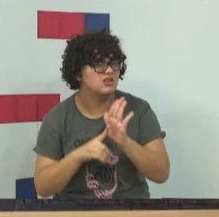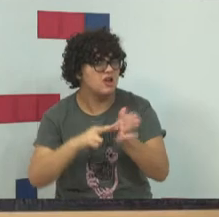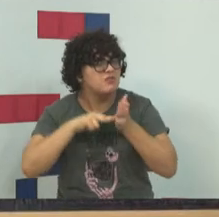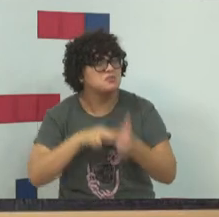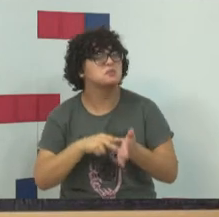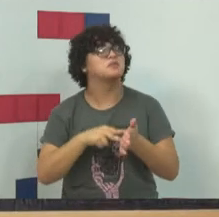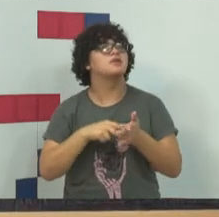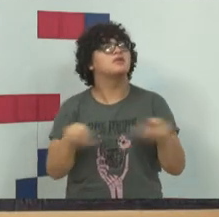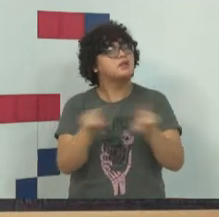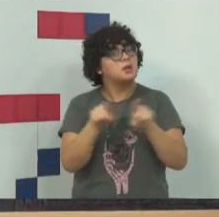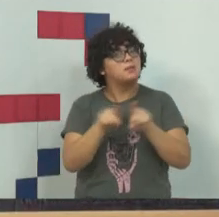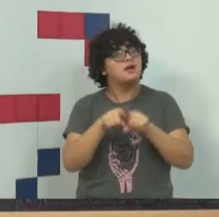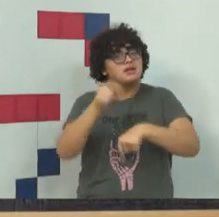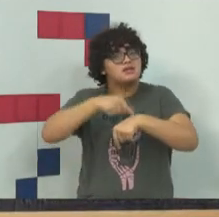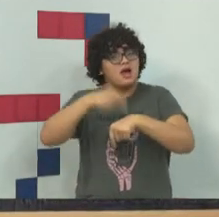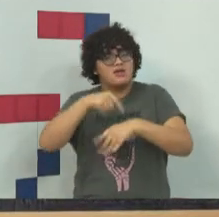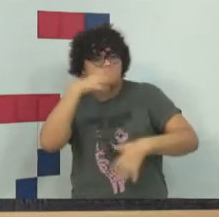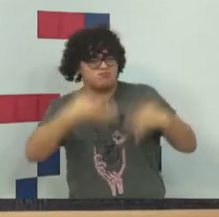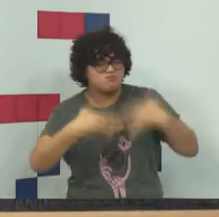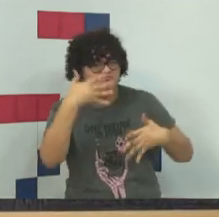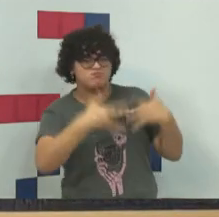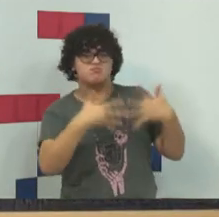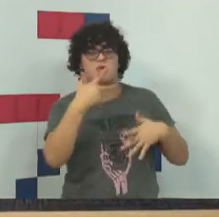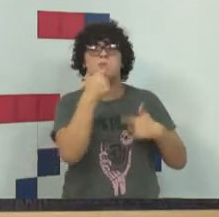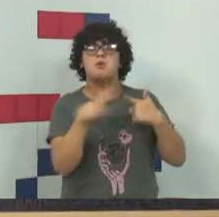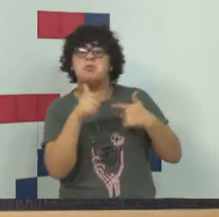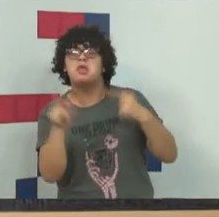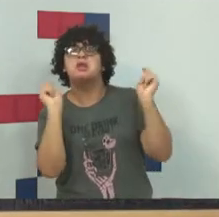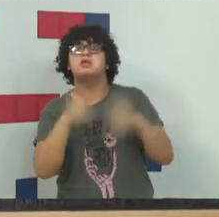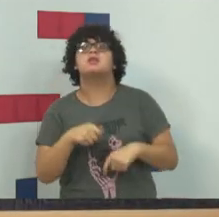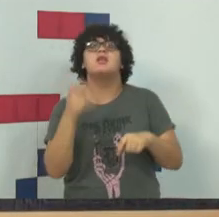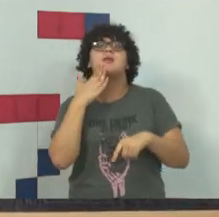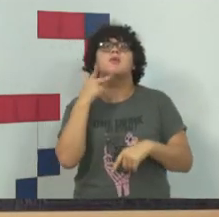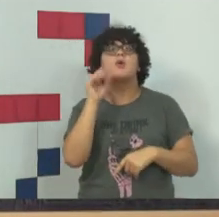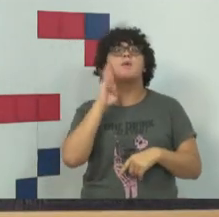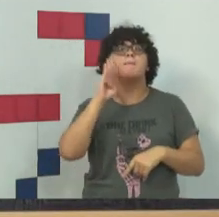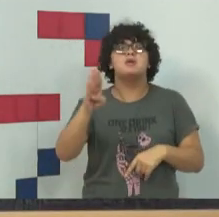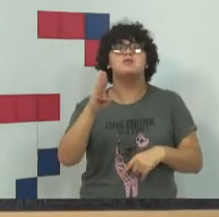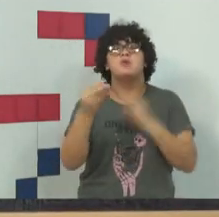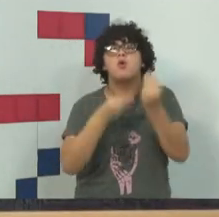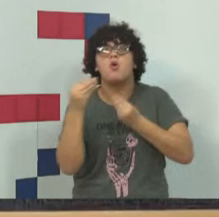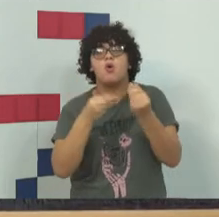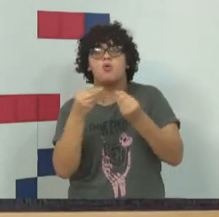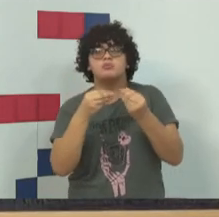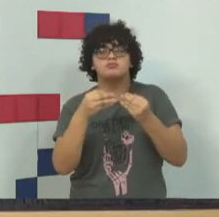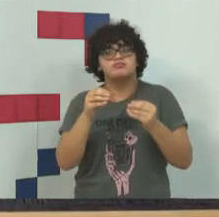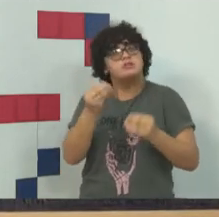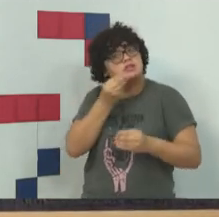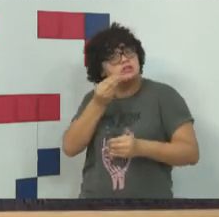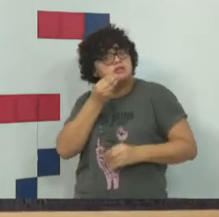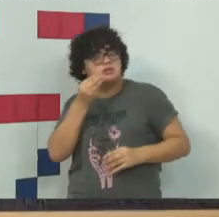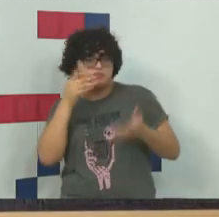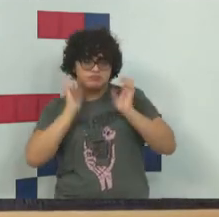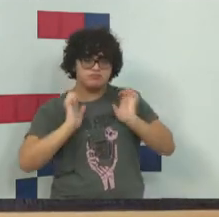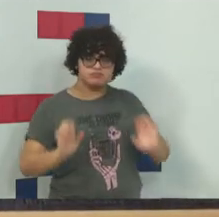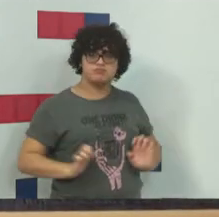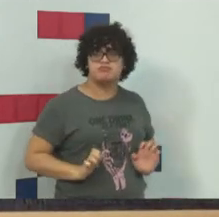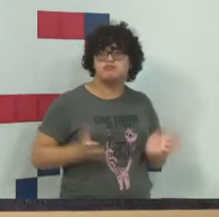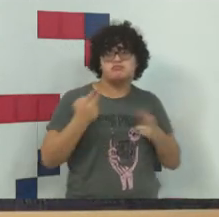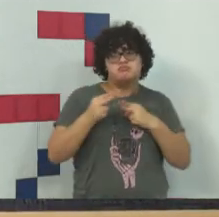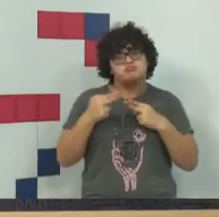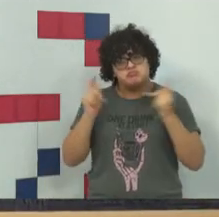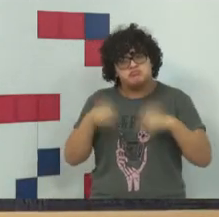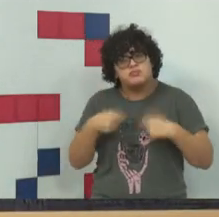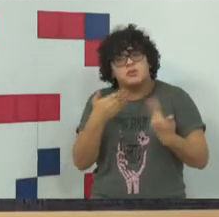de modo que, quando há um conflito entre eles, é utilizado o princípio da ponderação. Eles se complementam.